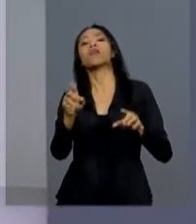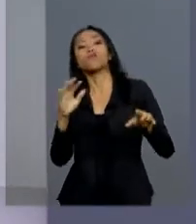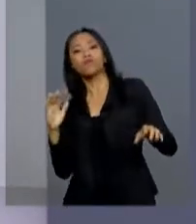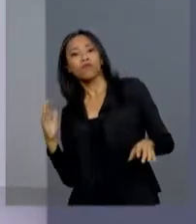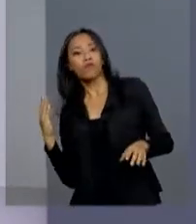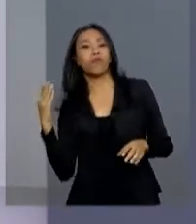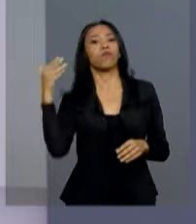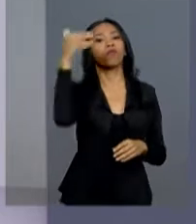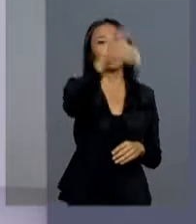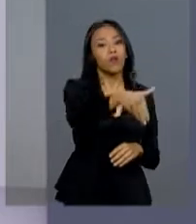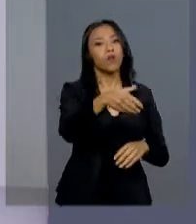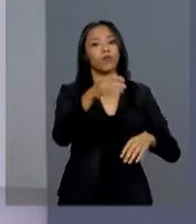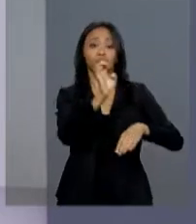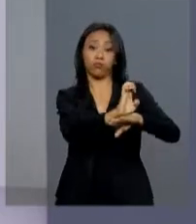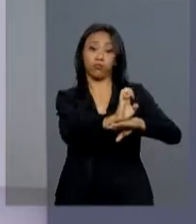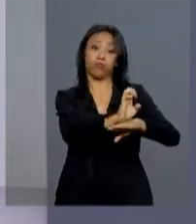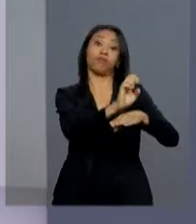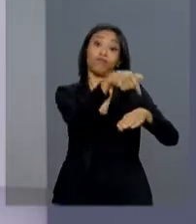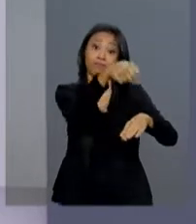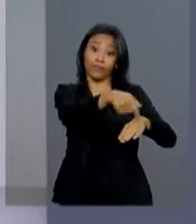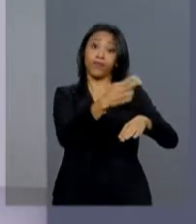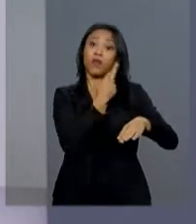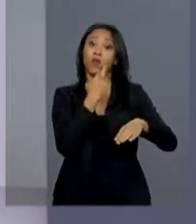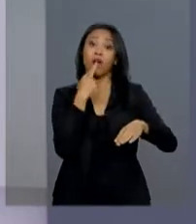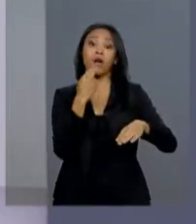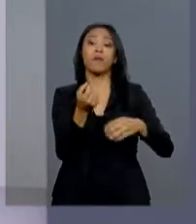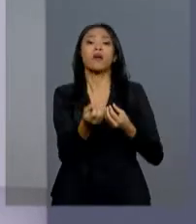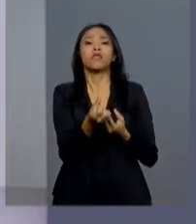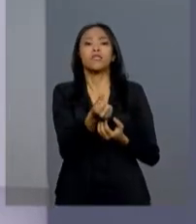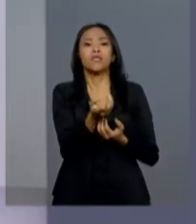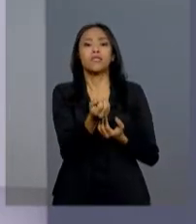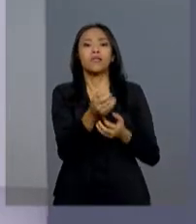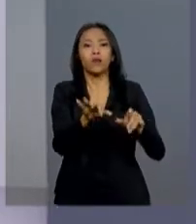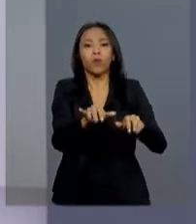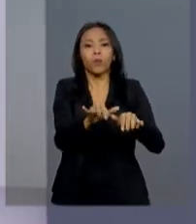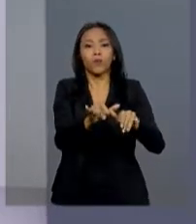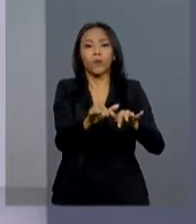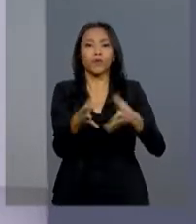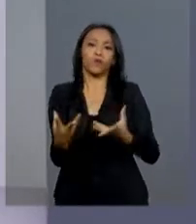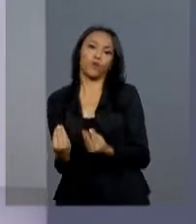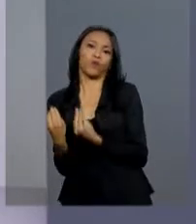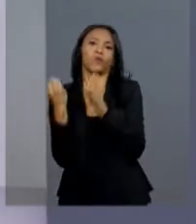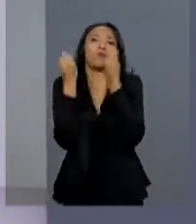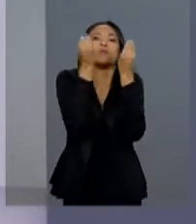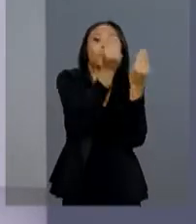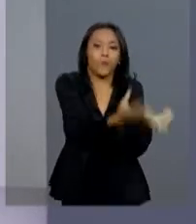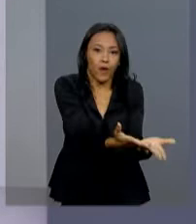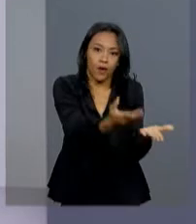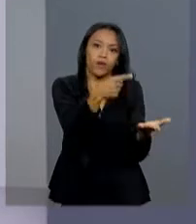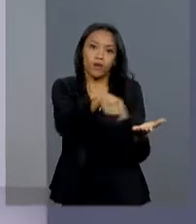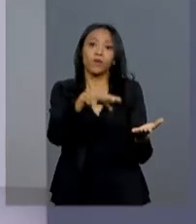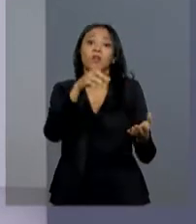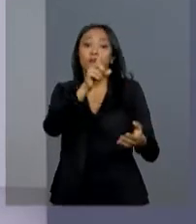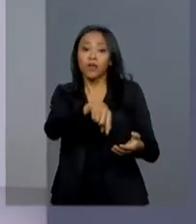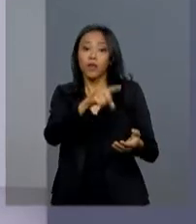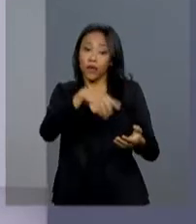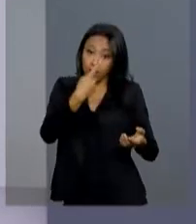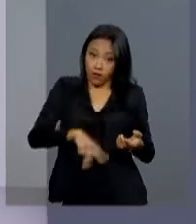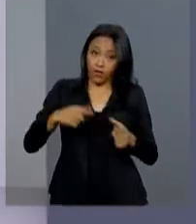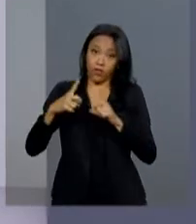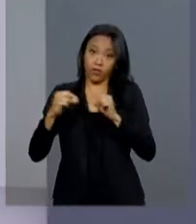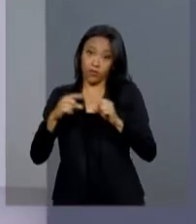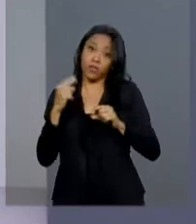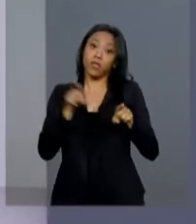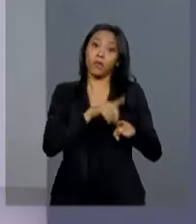Roraima, levando 60 computadores doados pelos centros de recondicionamento localizados em Goiás e no Distrito Federal.